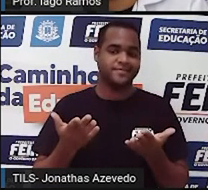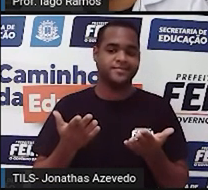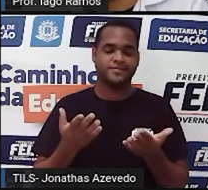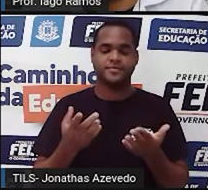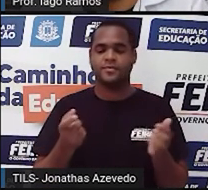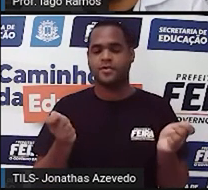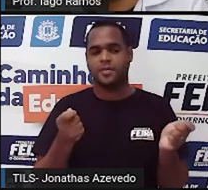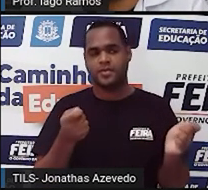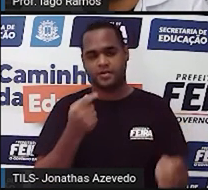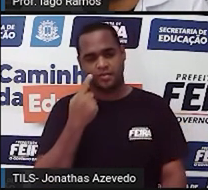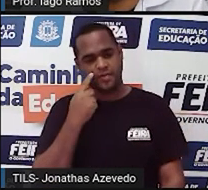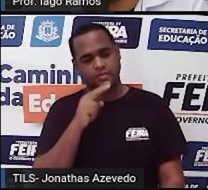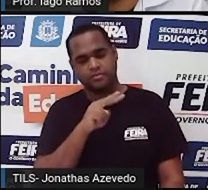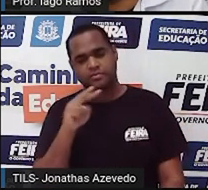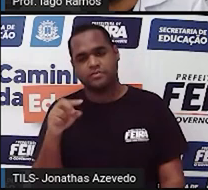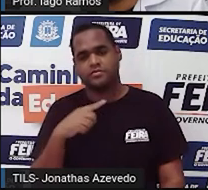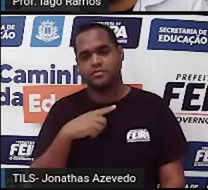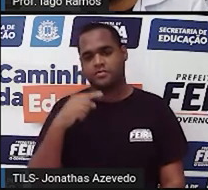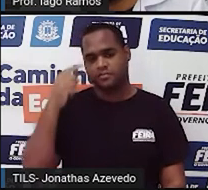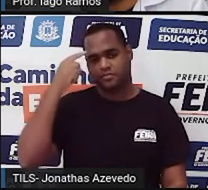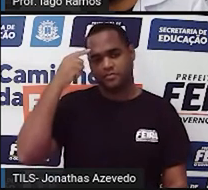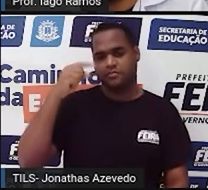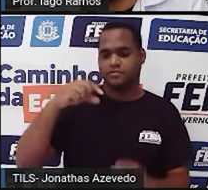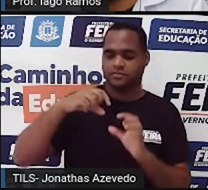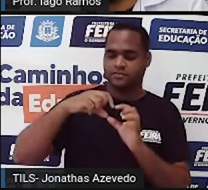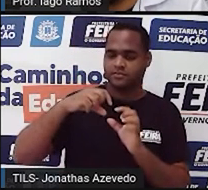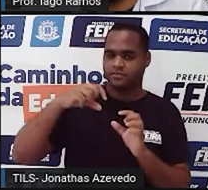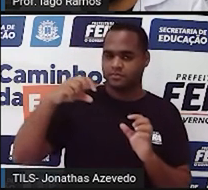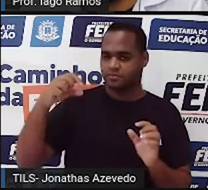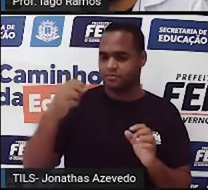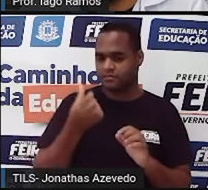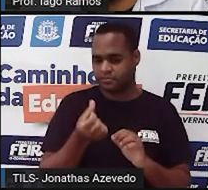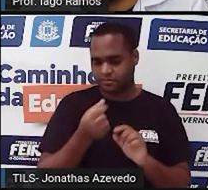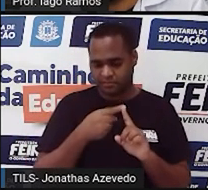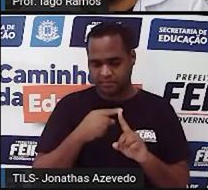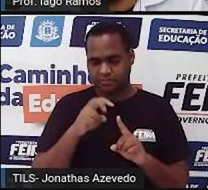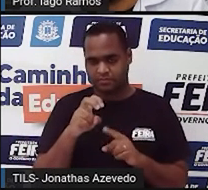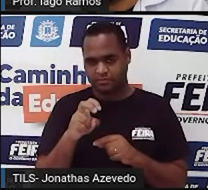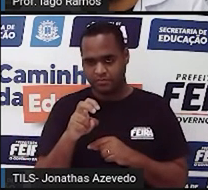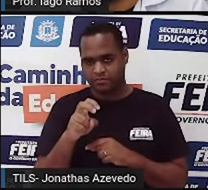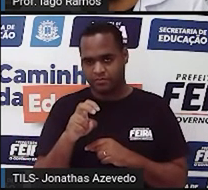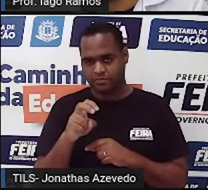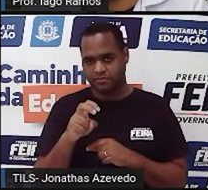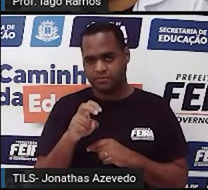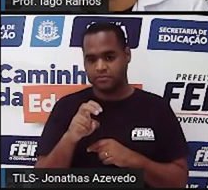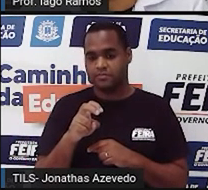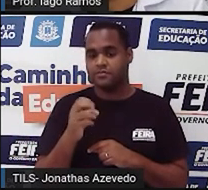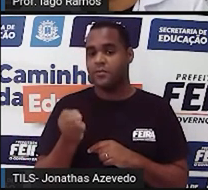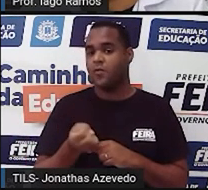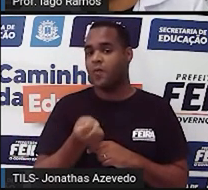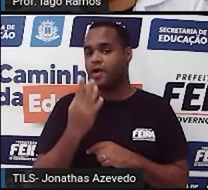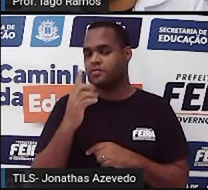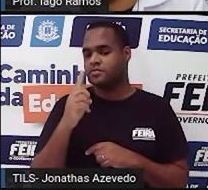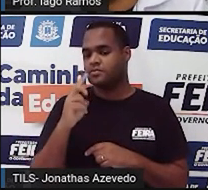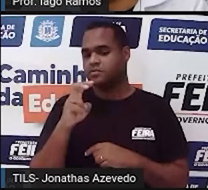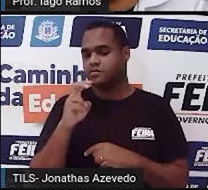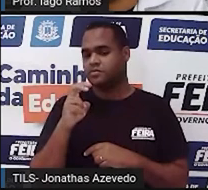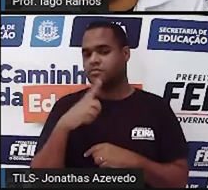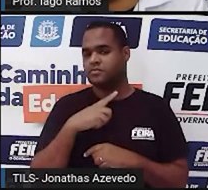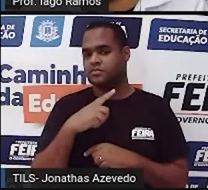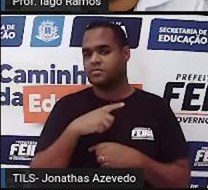também já pode olhar a diagonal aqui. 6 mais 5 Quanto falta aqui para dar 15?